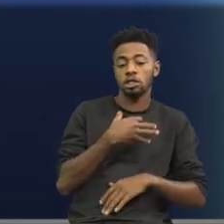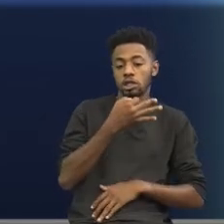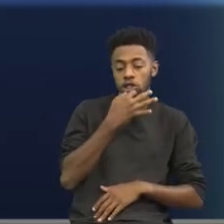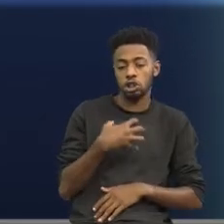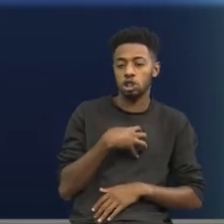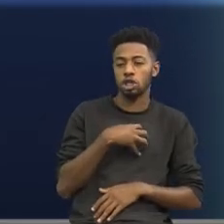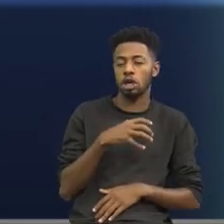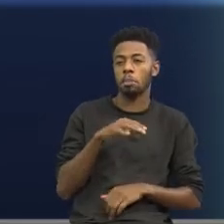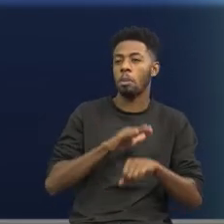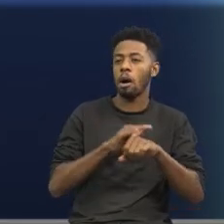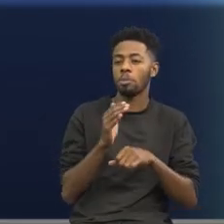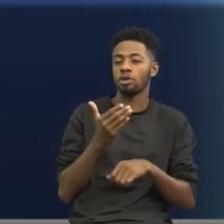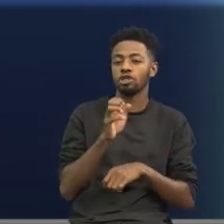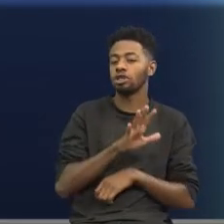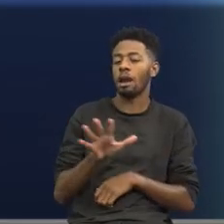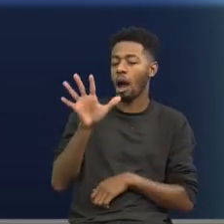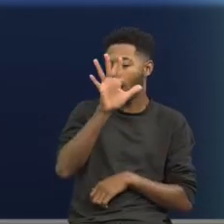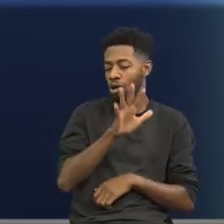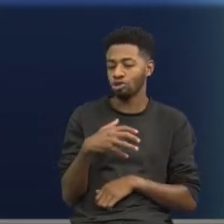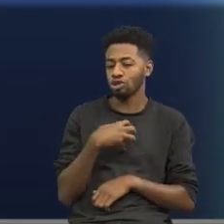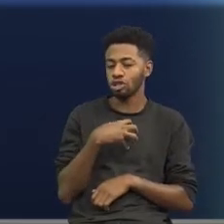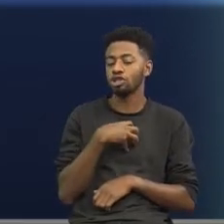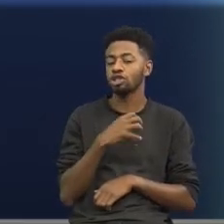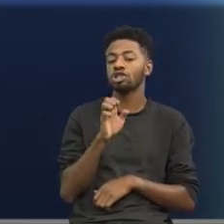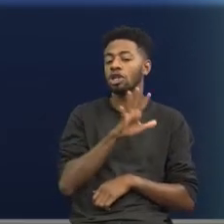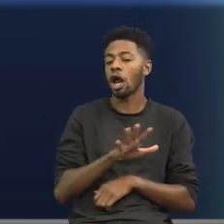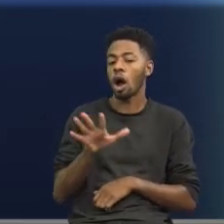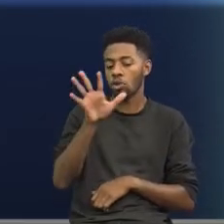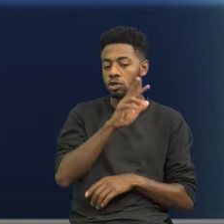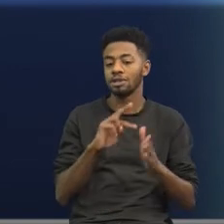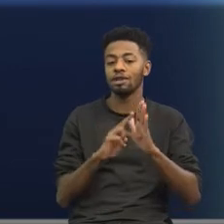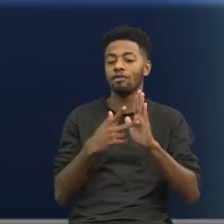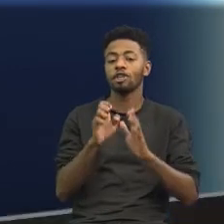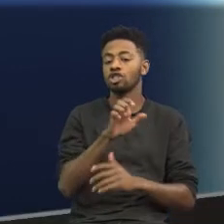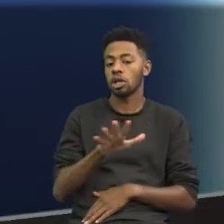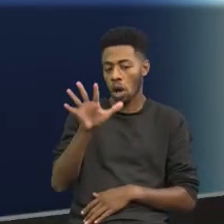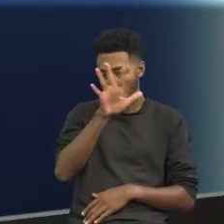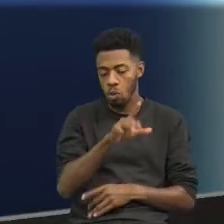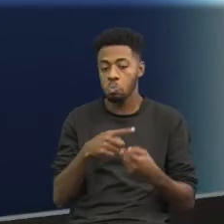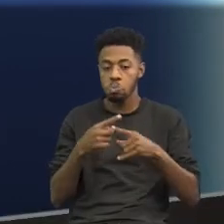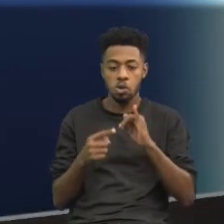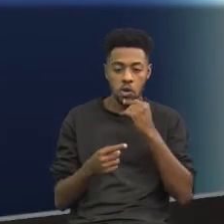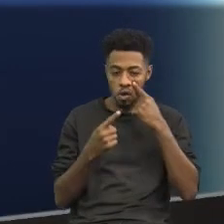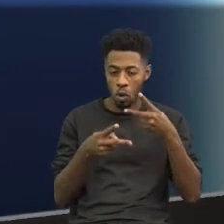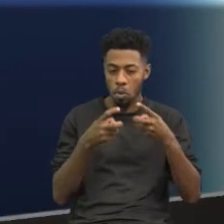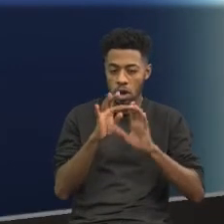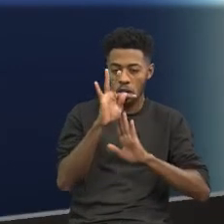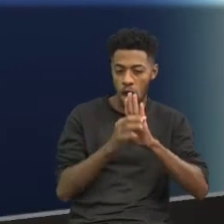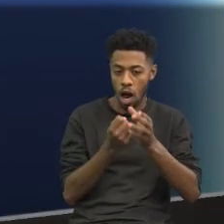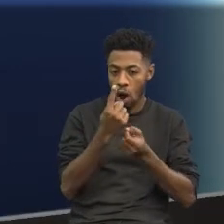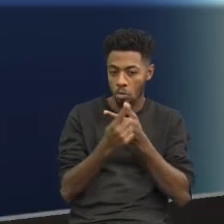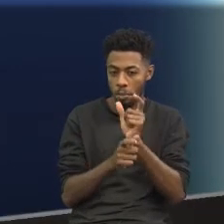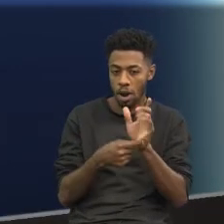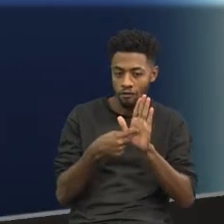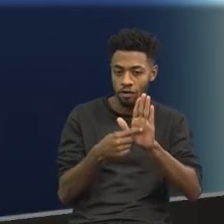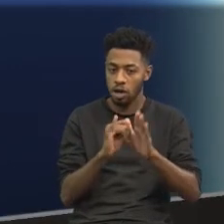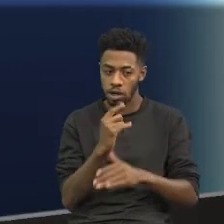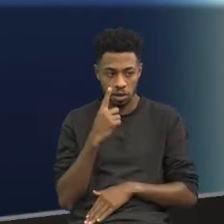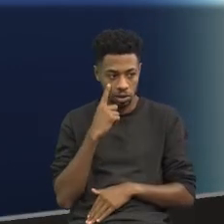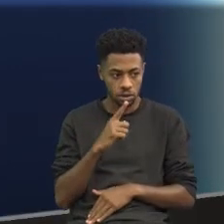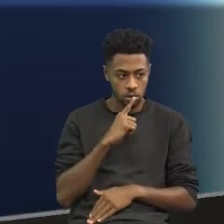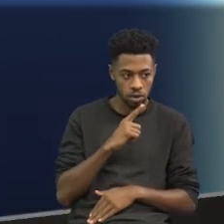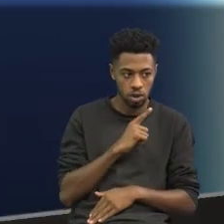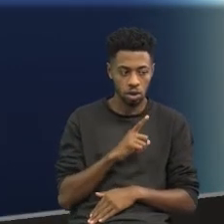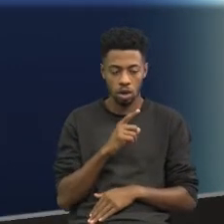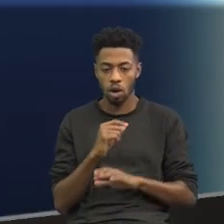Portanto, um sentido mais amplo. Se você observar, lá no texto, ele cita algumas palavras. Ele fala em lianês, ele fala